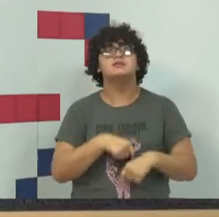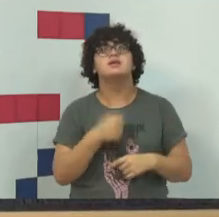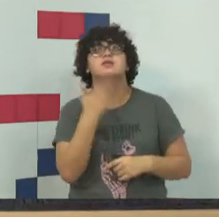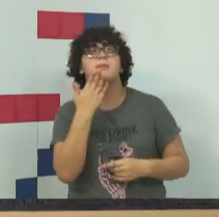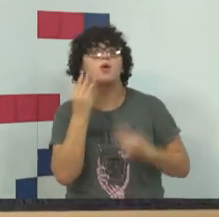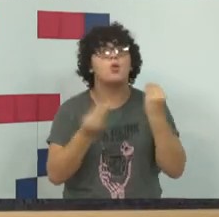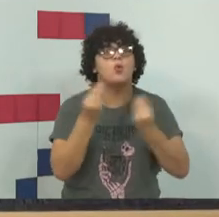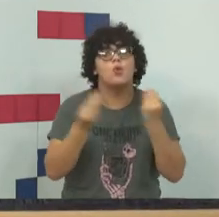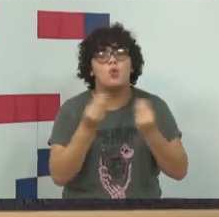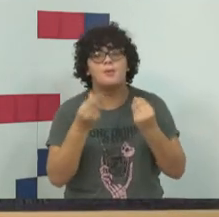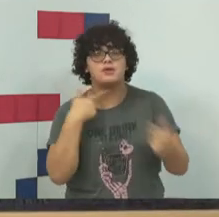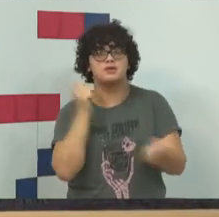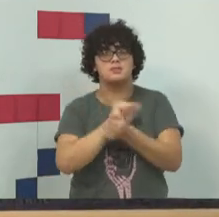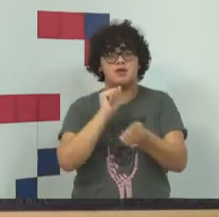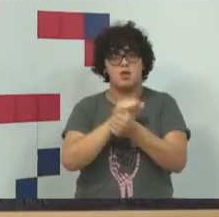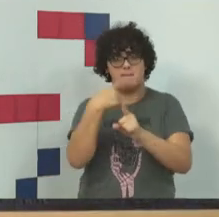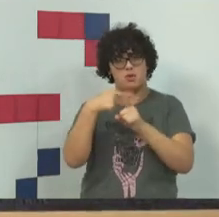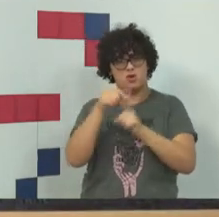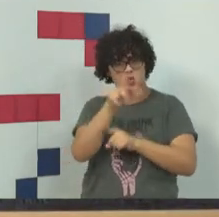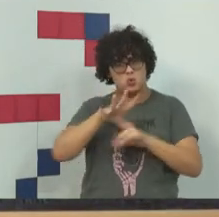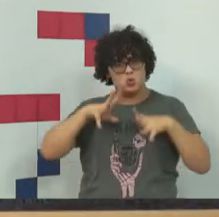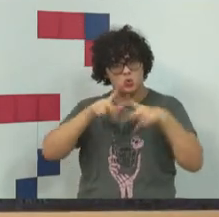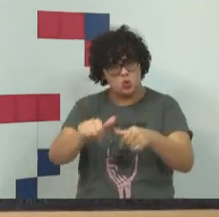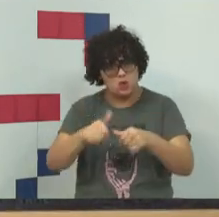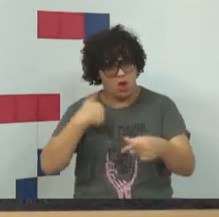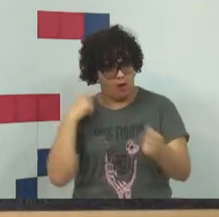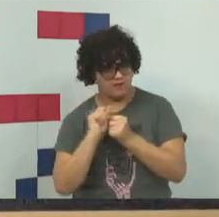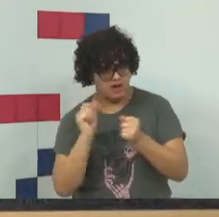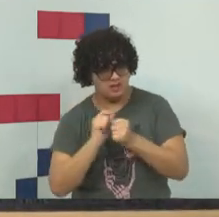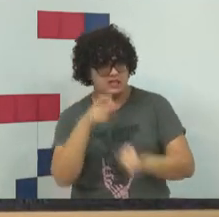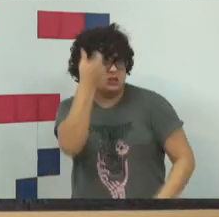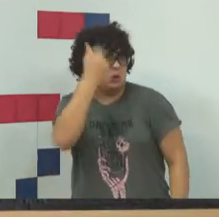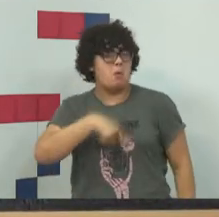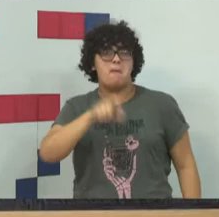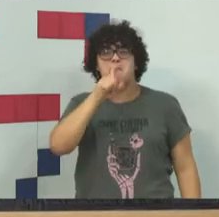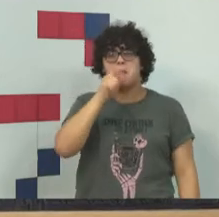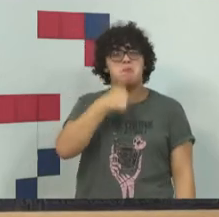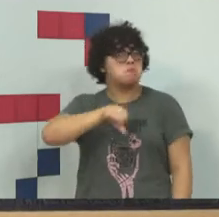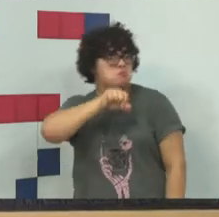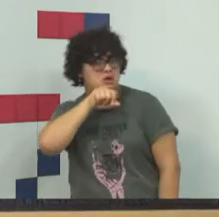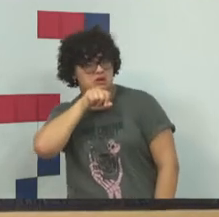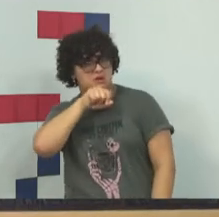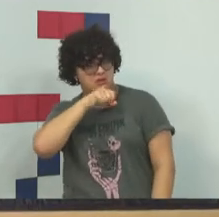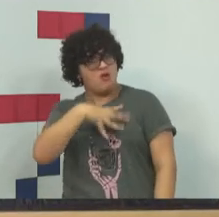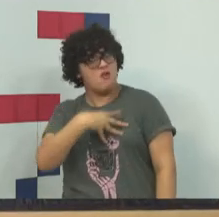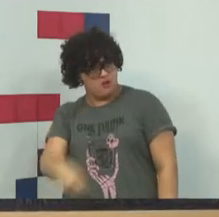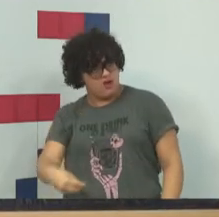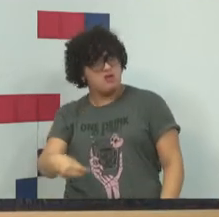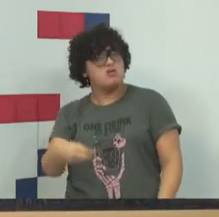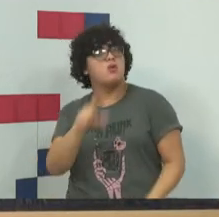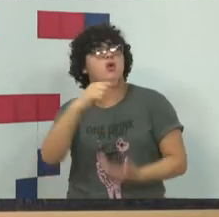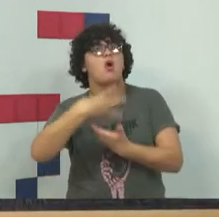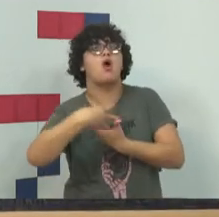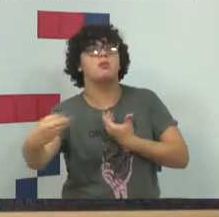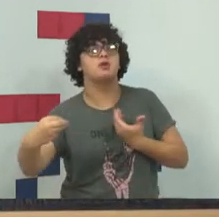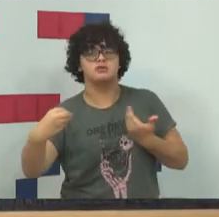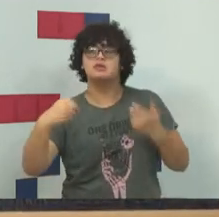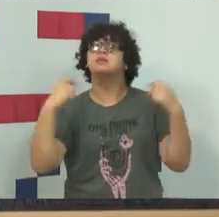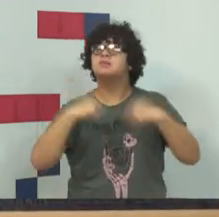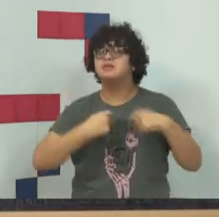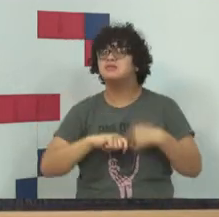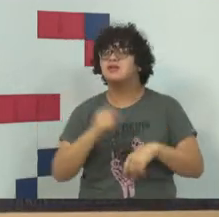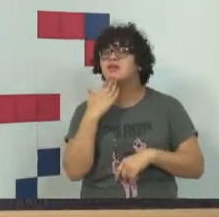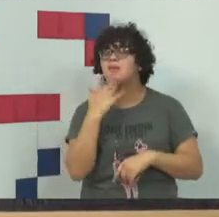se espelhar em vocês sobre o que vocês pensam. Então, exercitem essa liberdade